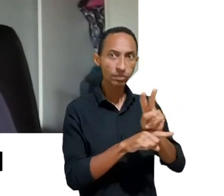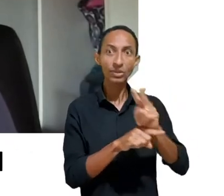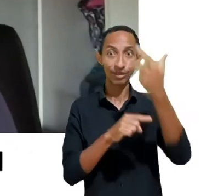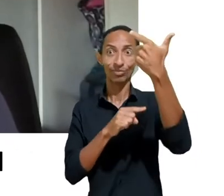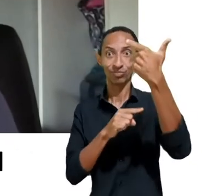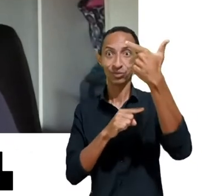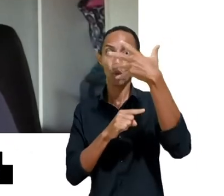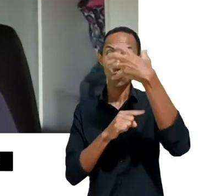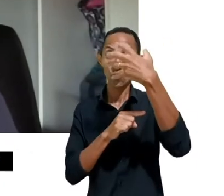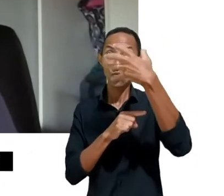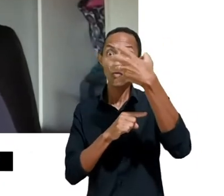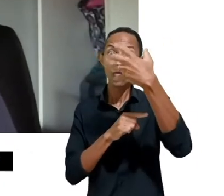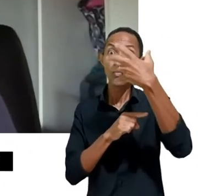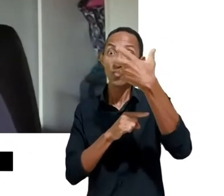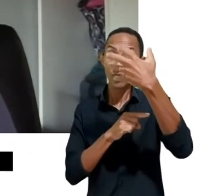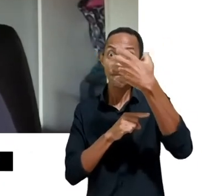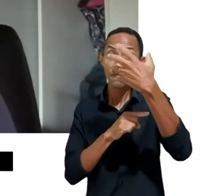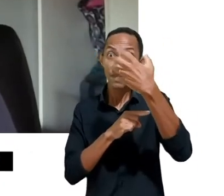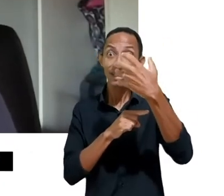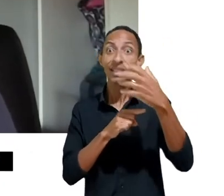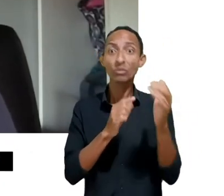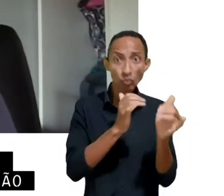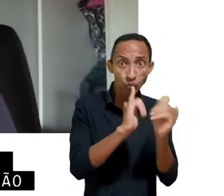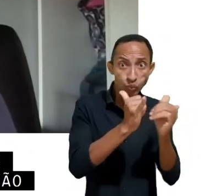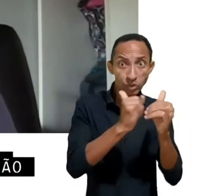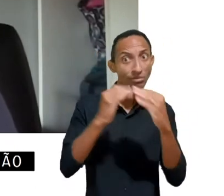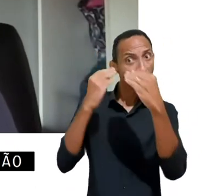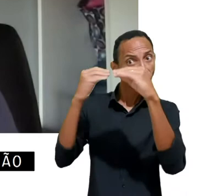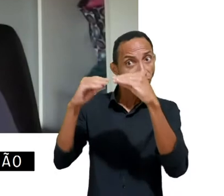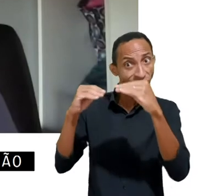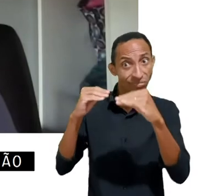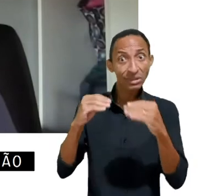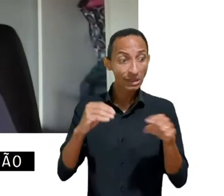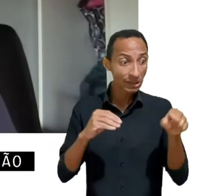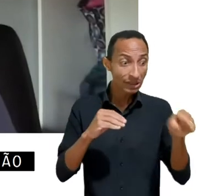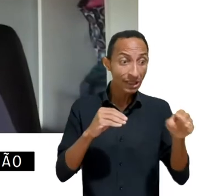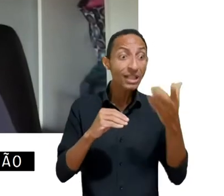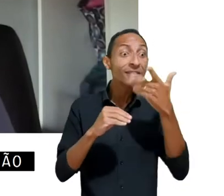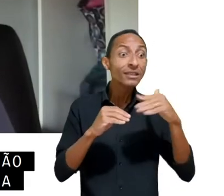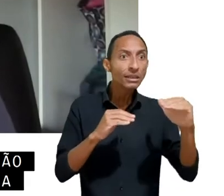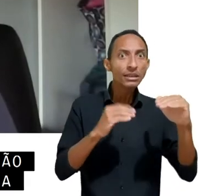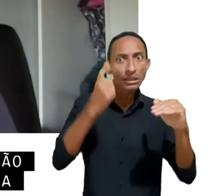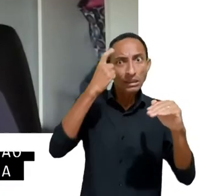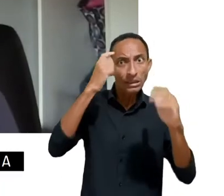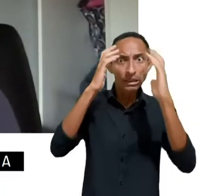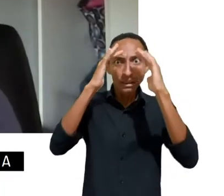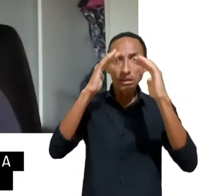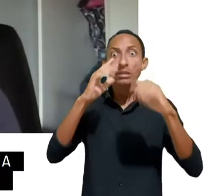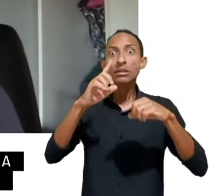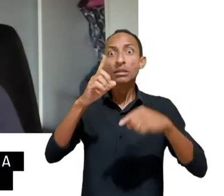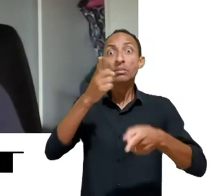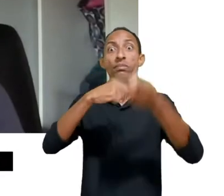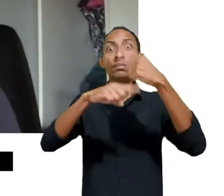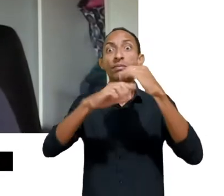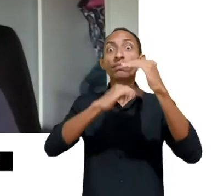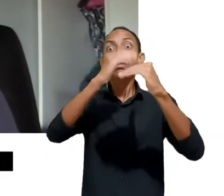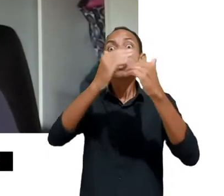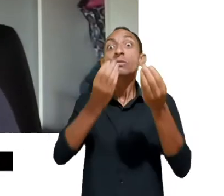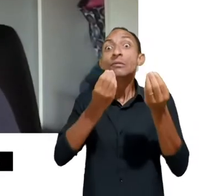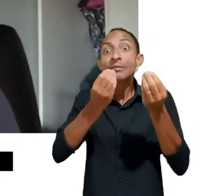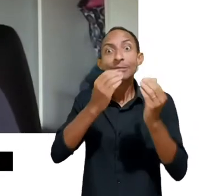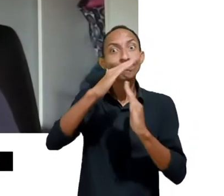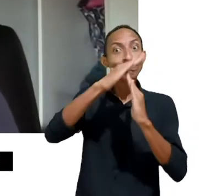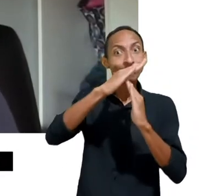Então, isso se complica. Isso complica o desenvolvimento completo das crianças. E a gente tem que pensar, ao contrário de pensar, em